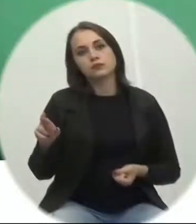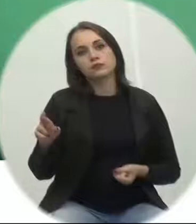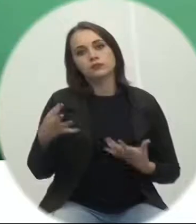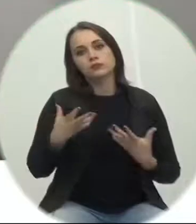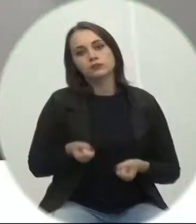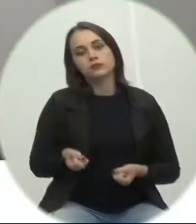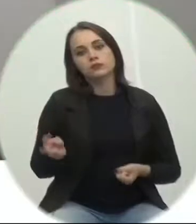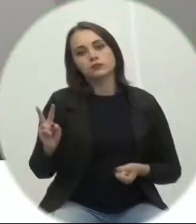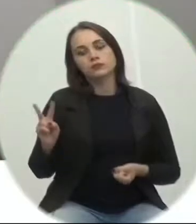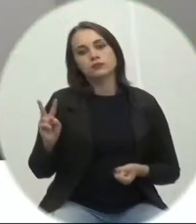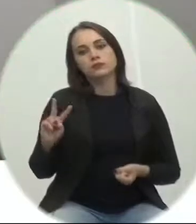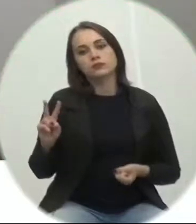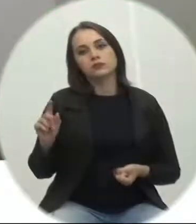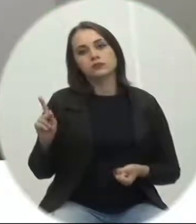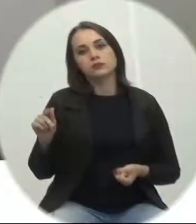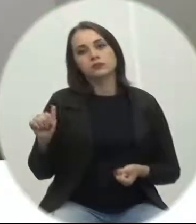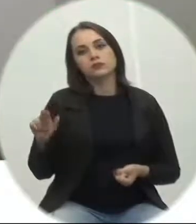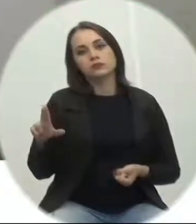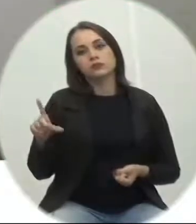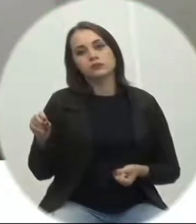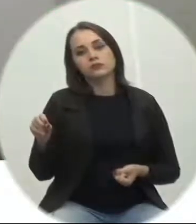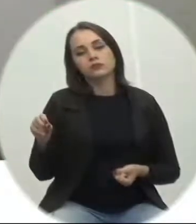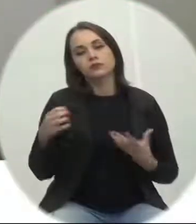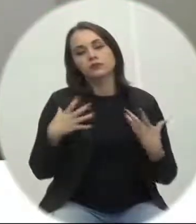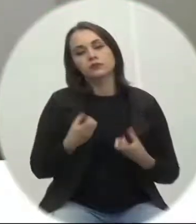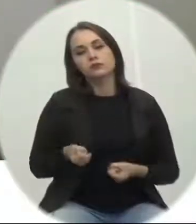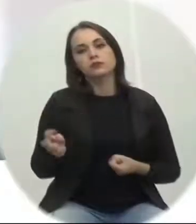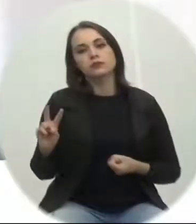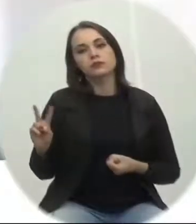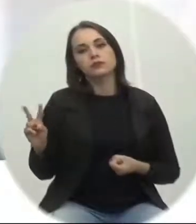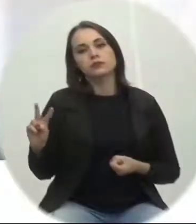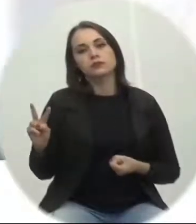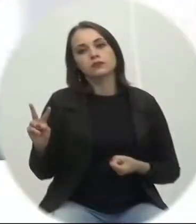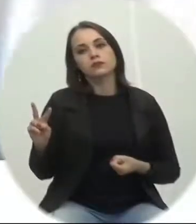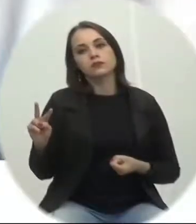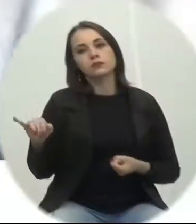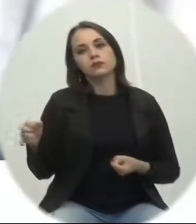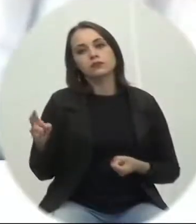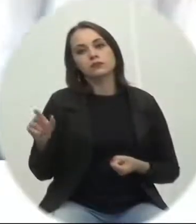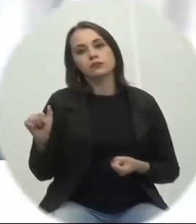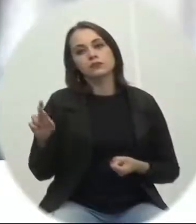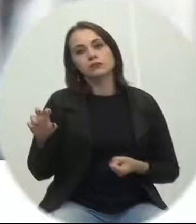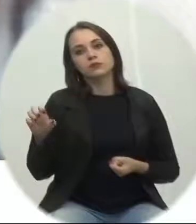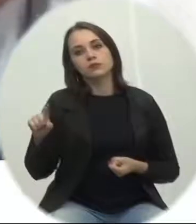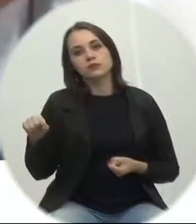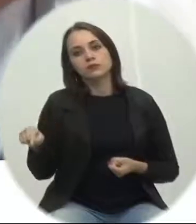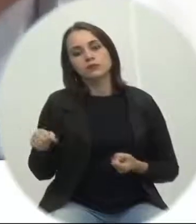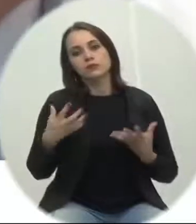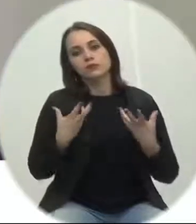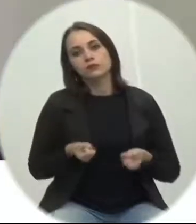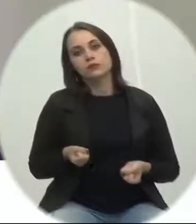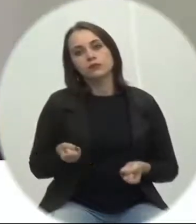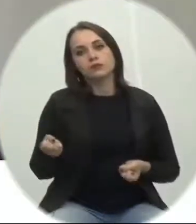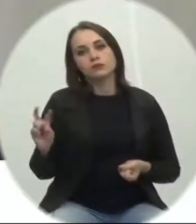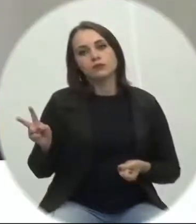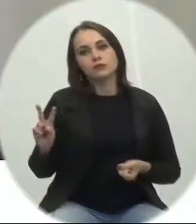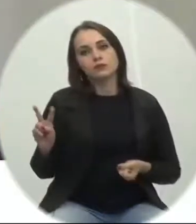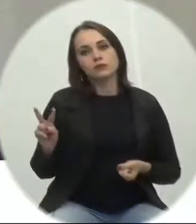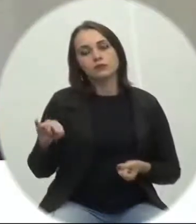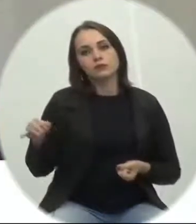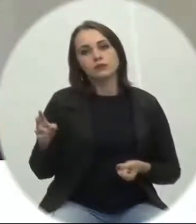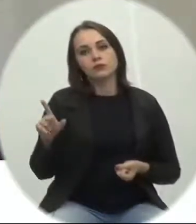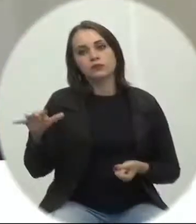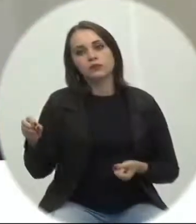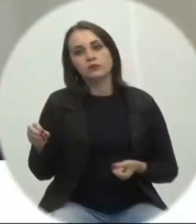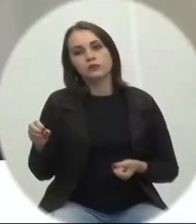Favorável. A favor, vereador Paulo Ferrarese. A favor. A favor, vereador Juarez de Jesus. A favor. A favor, vereador Júlio